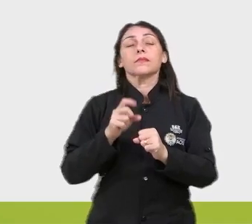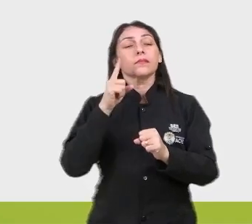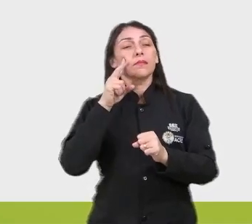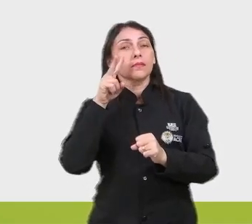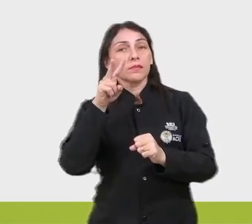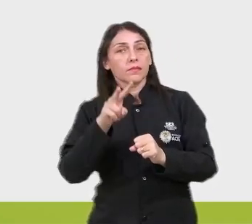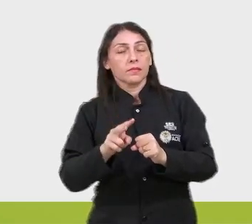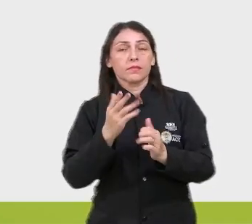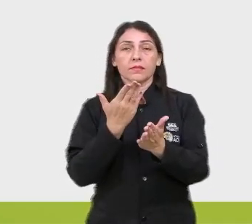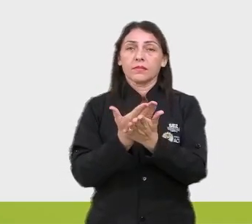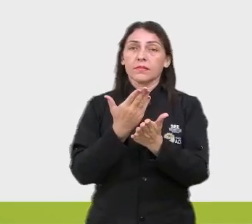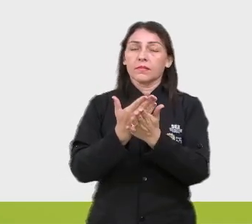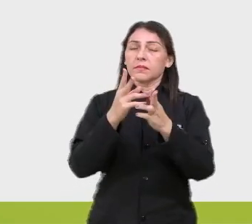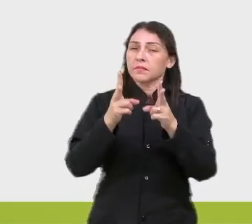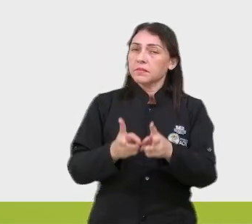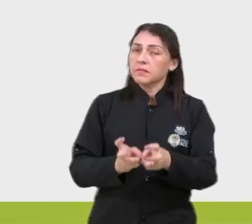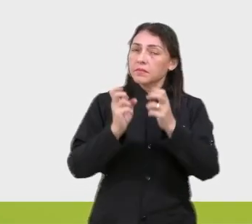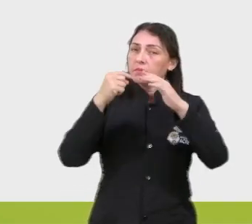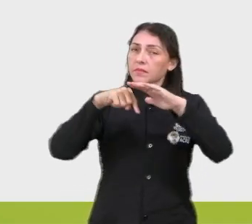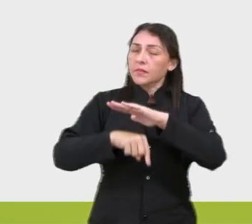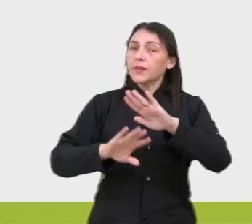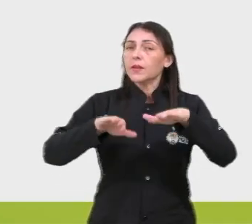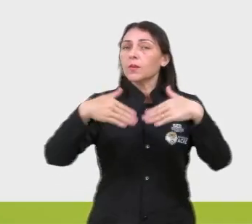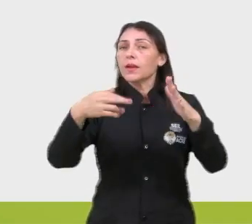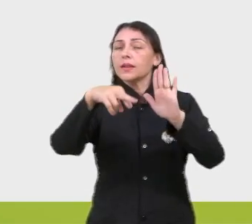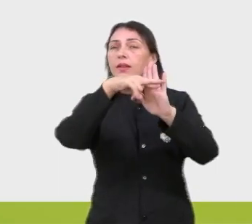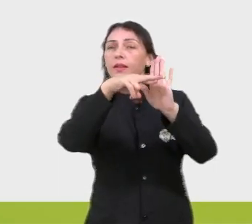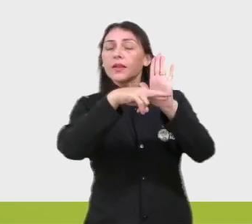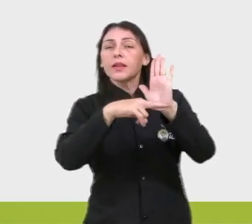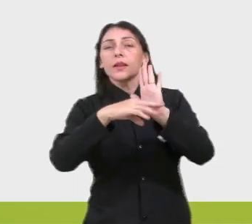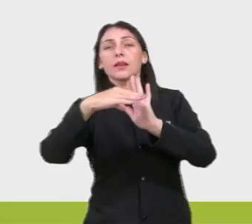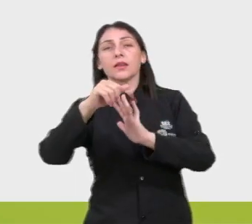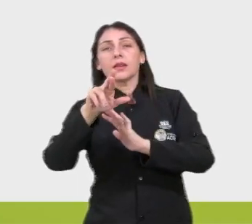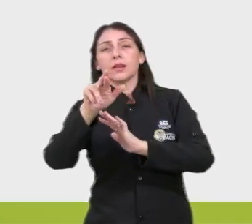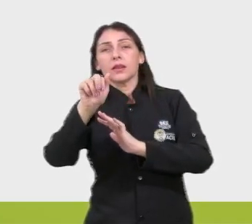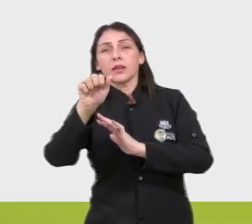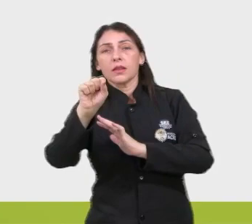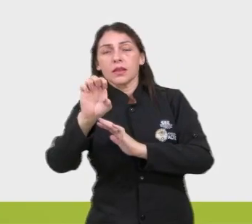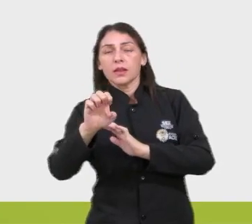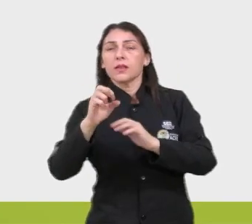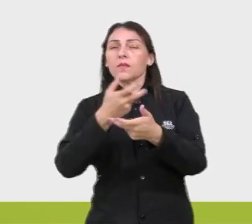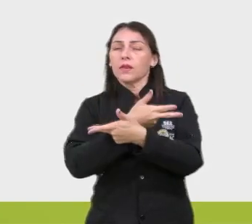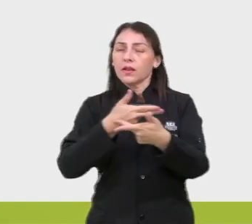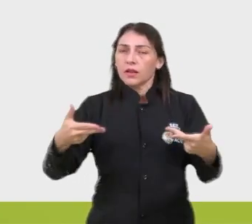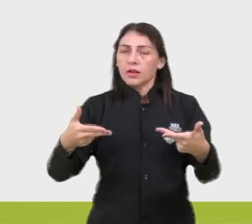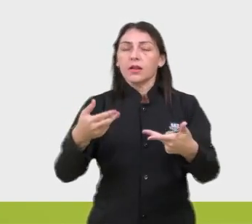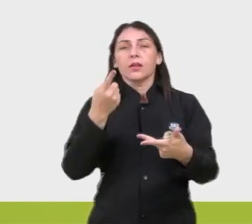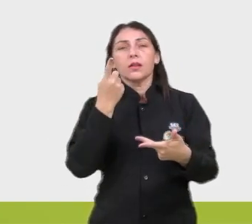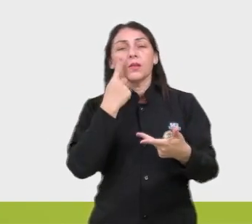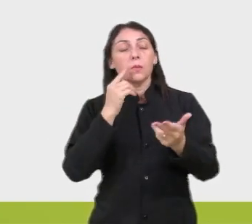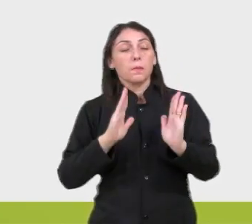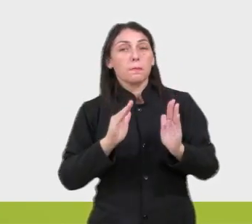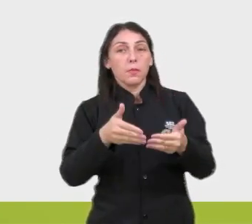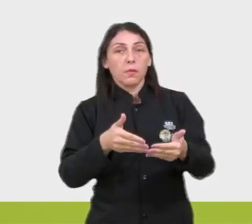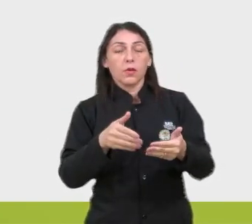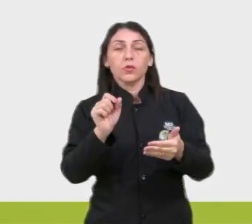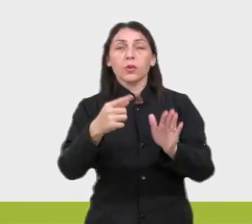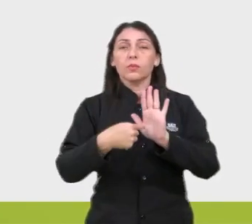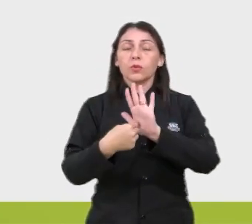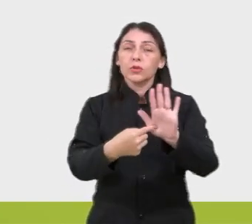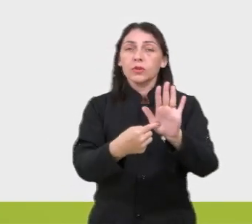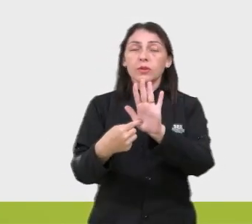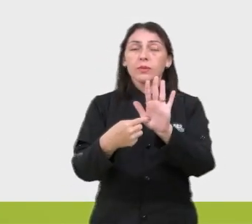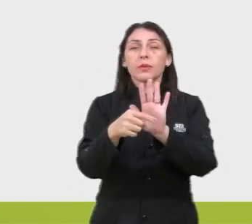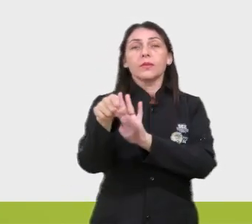olhadinha, observar mais a fundo quais são as regras de crase, porque são muitas, né? Então, aqui, o meu foco é só mostrar